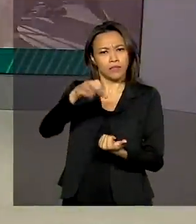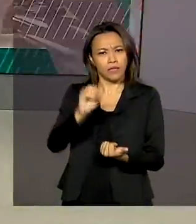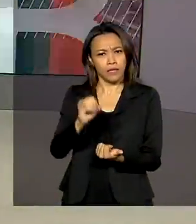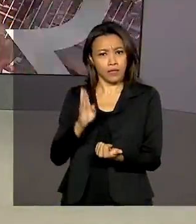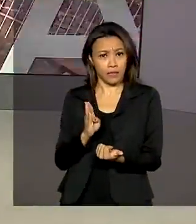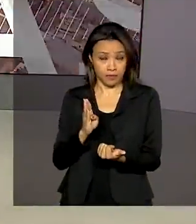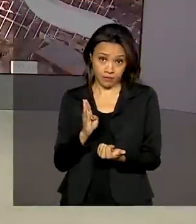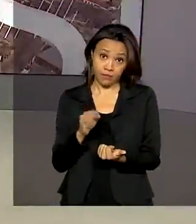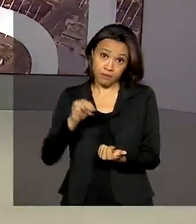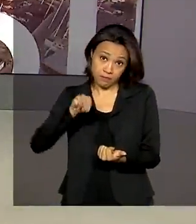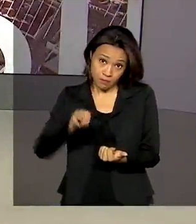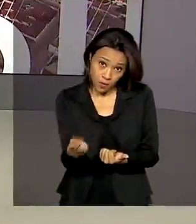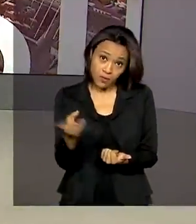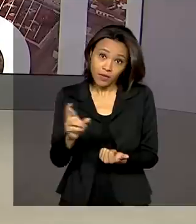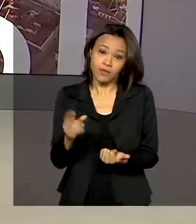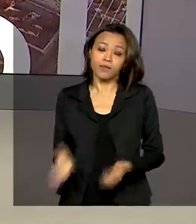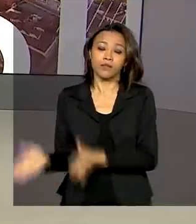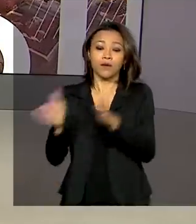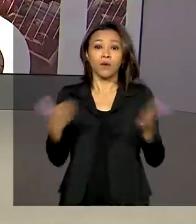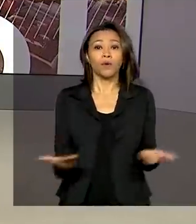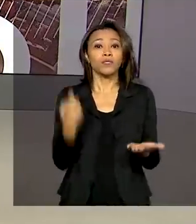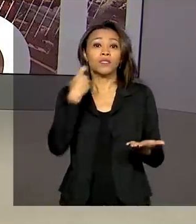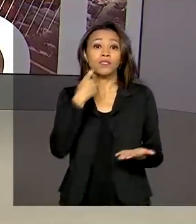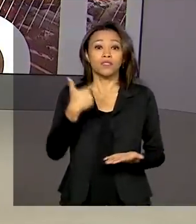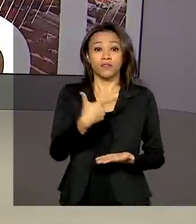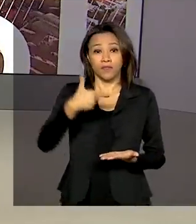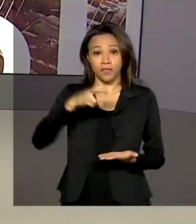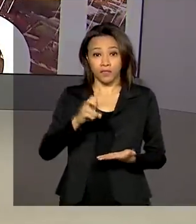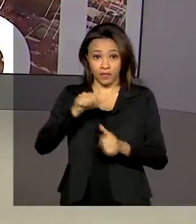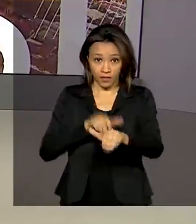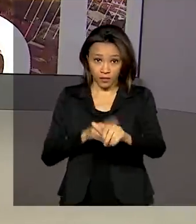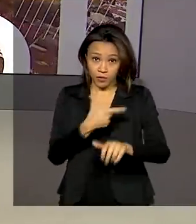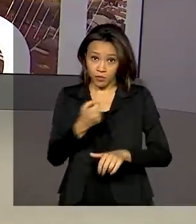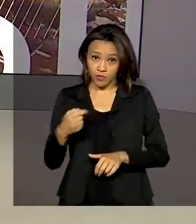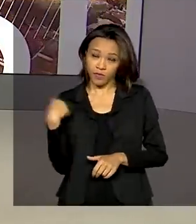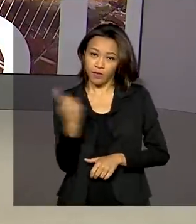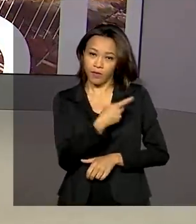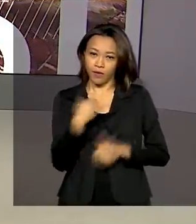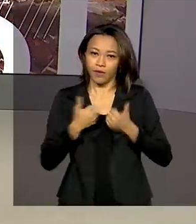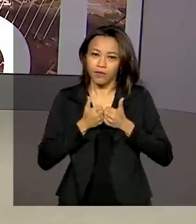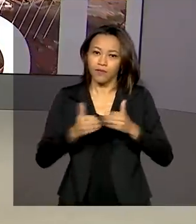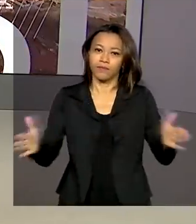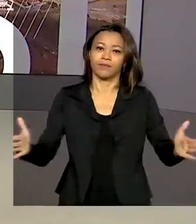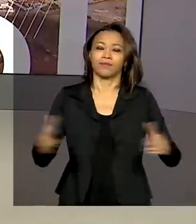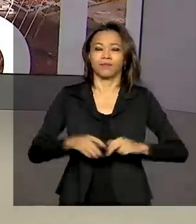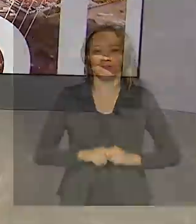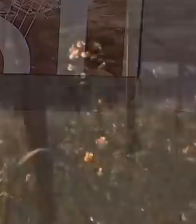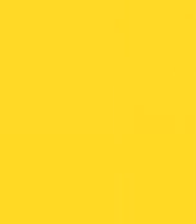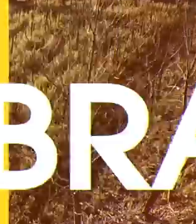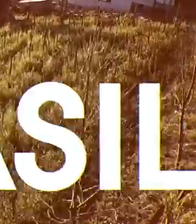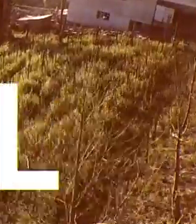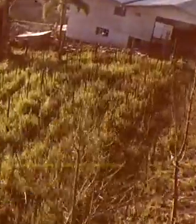Hoje é sexta-feira, 25 de setembro de 2020. O Brasil em Dia já está no ar.